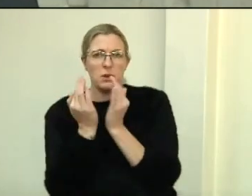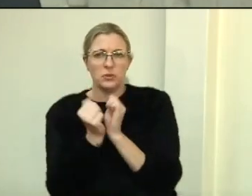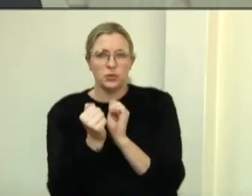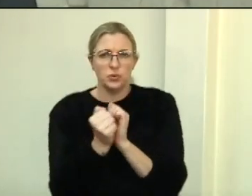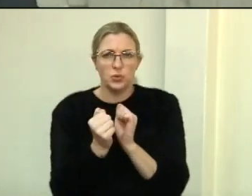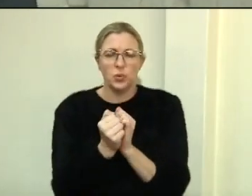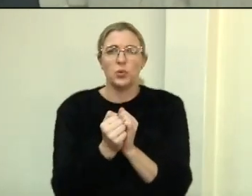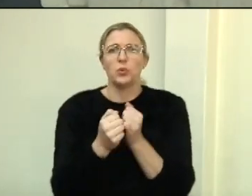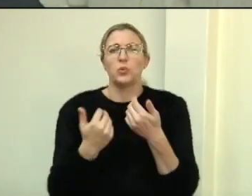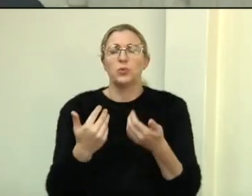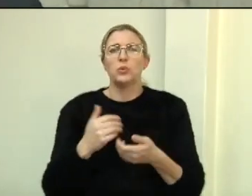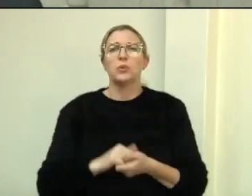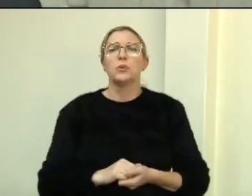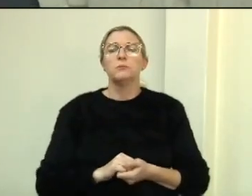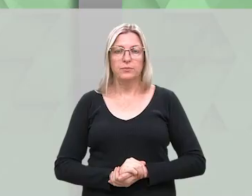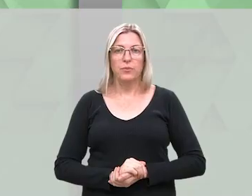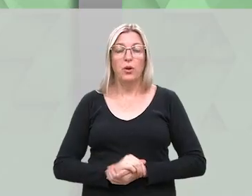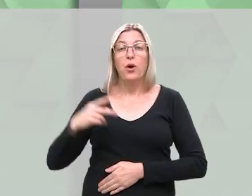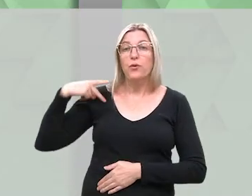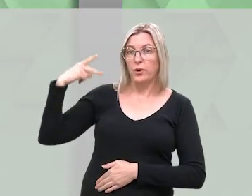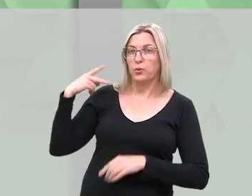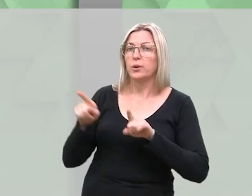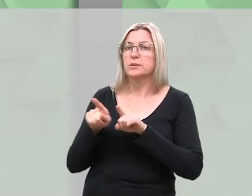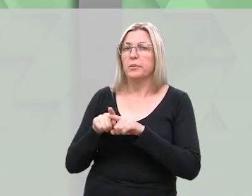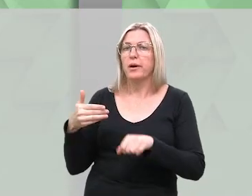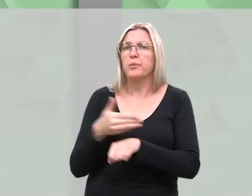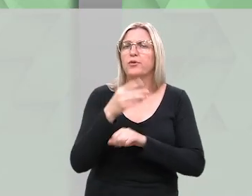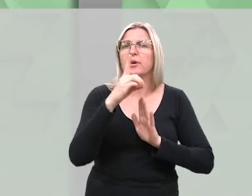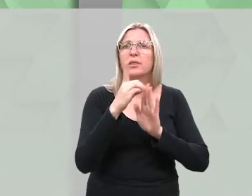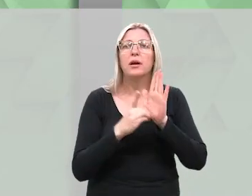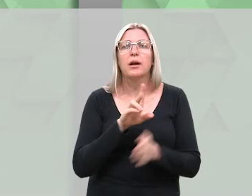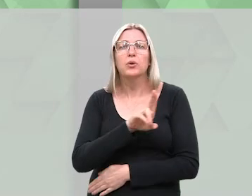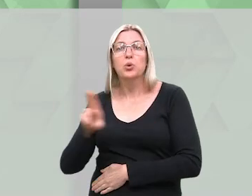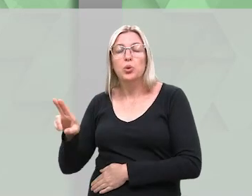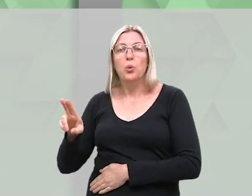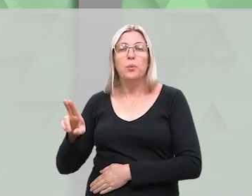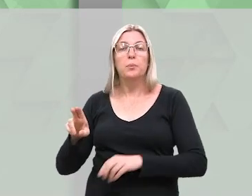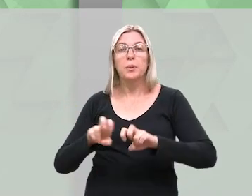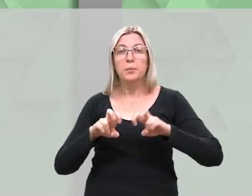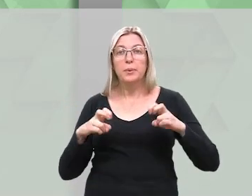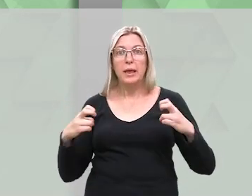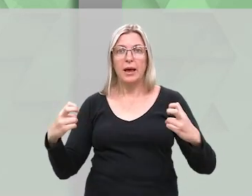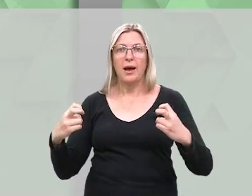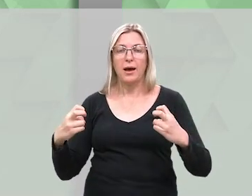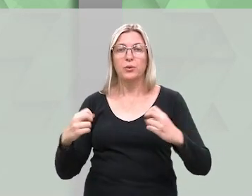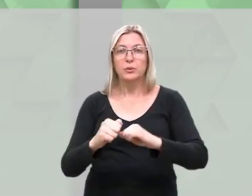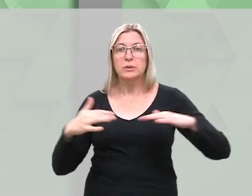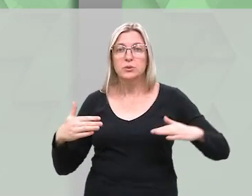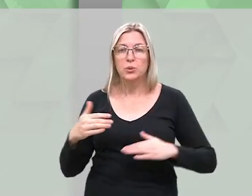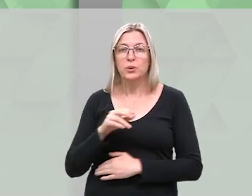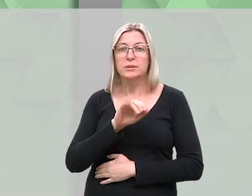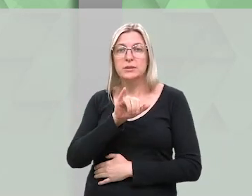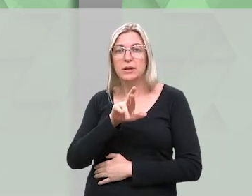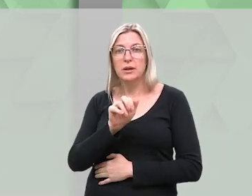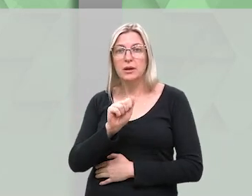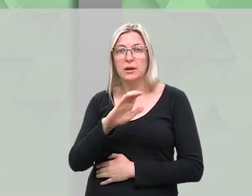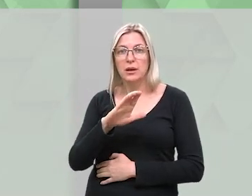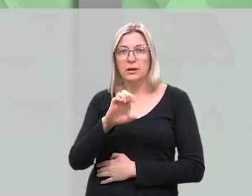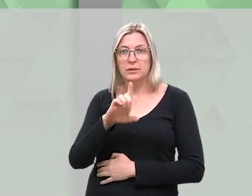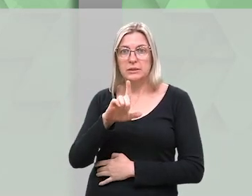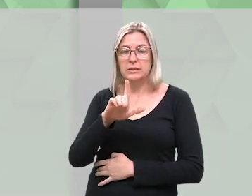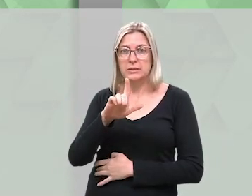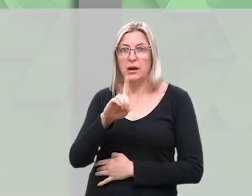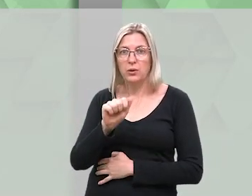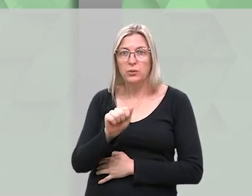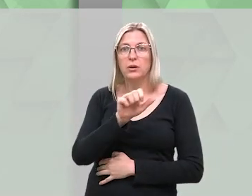corajosos são eles. Os vereadores também aprovaram o decreto que denomina o plenário da Câmara de Vereadores de Iracelda